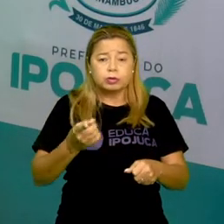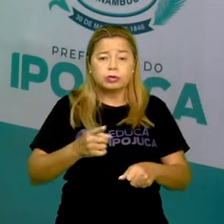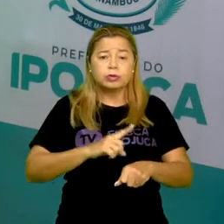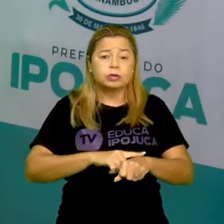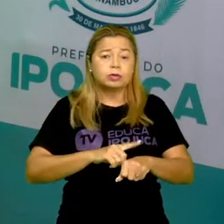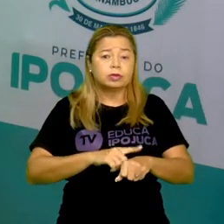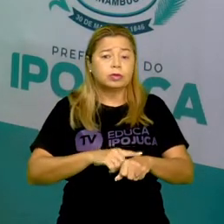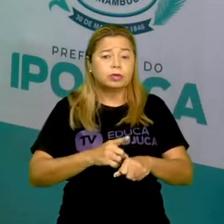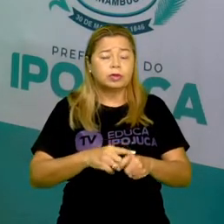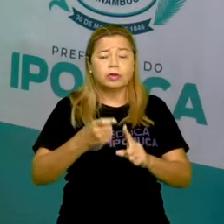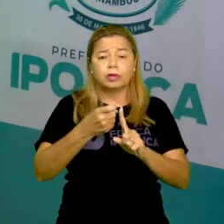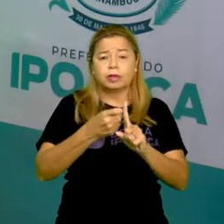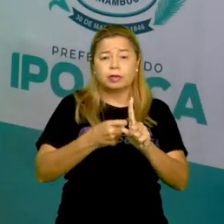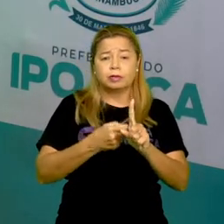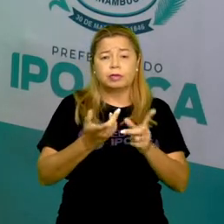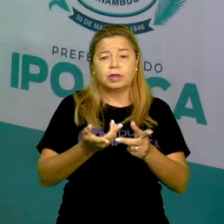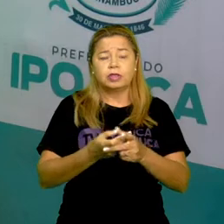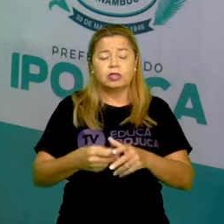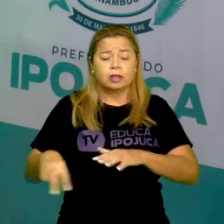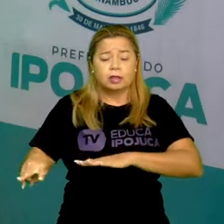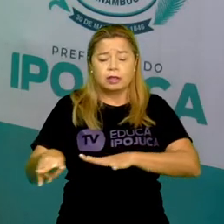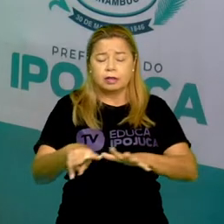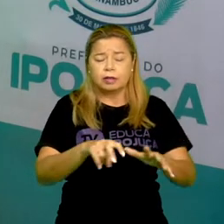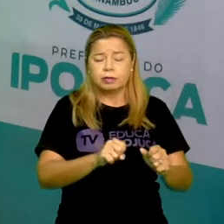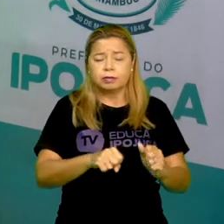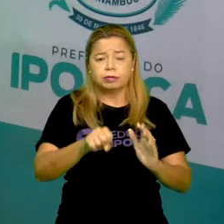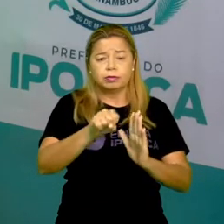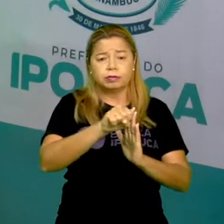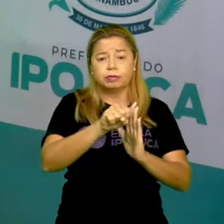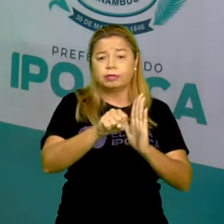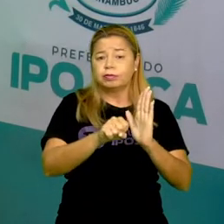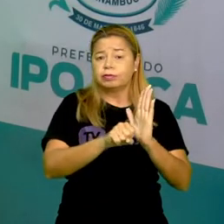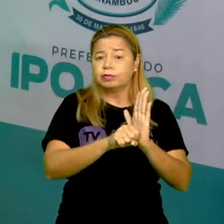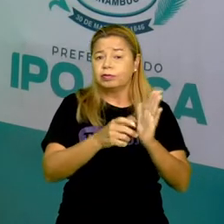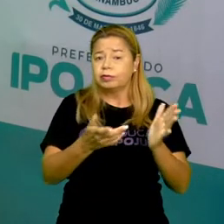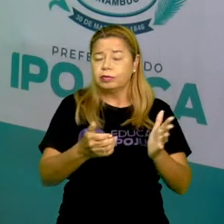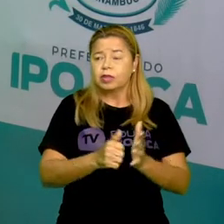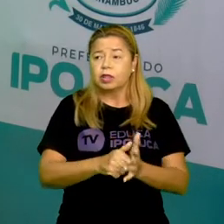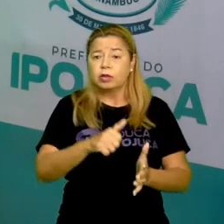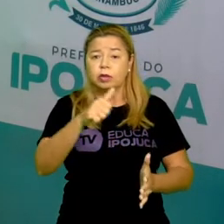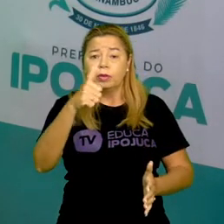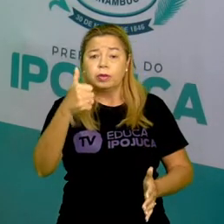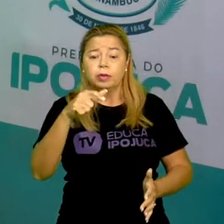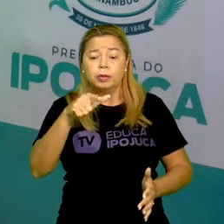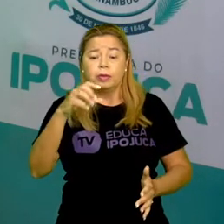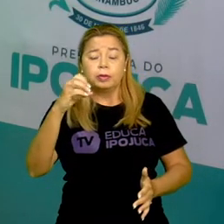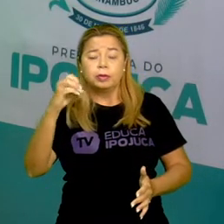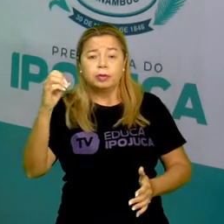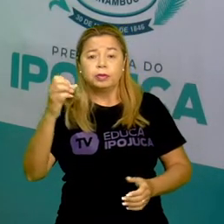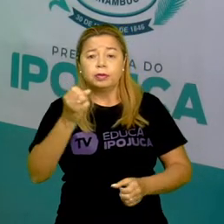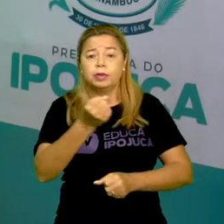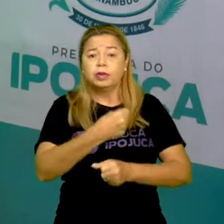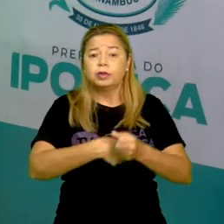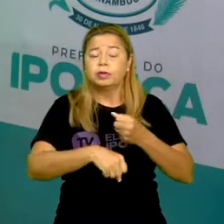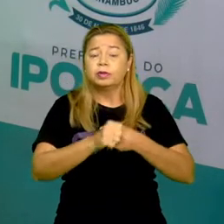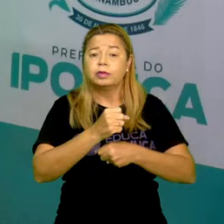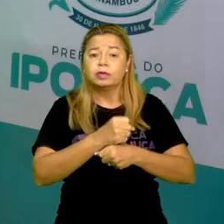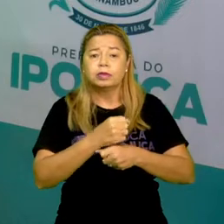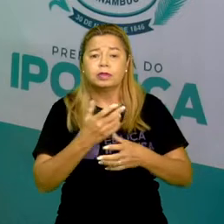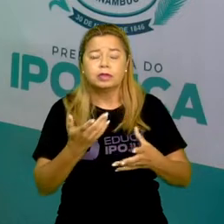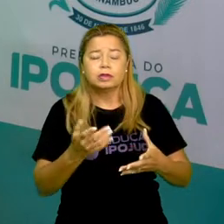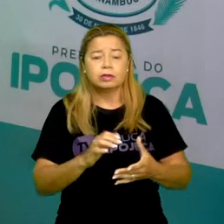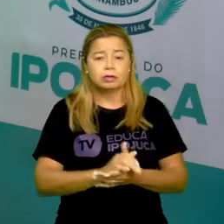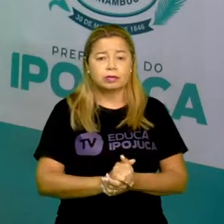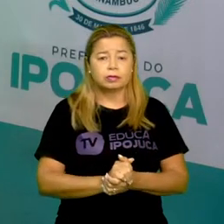maiores. Semana, séculos, décadas, milênios. No segundo exemplo,